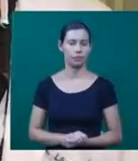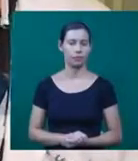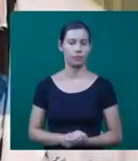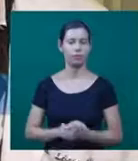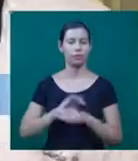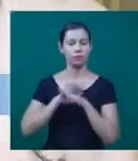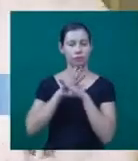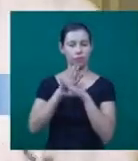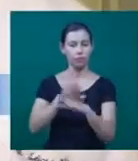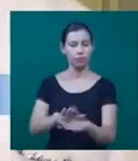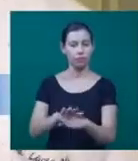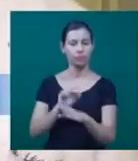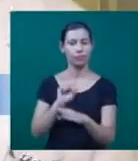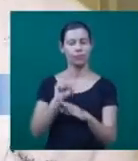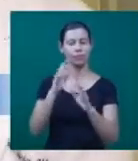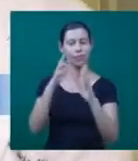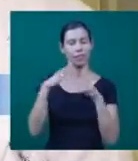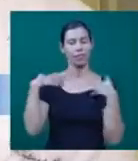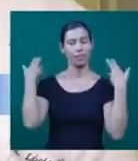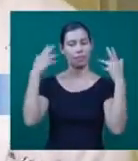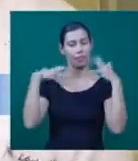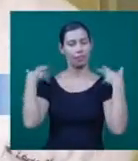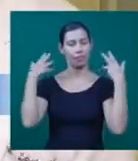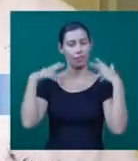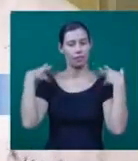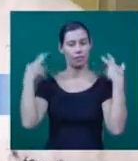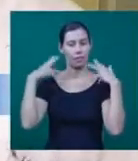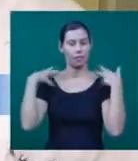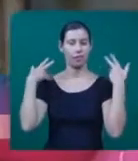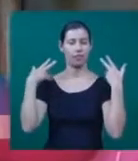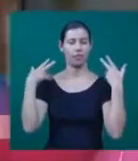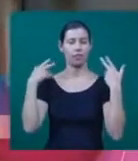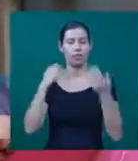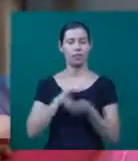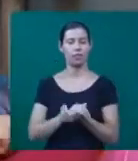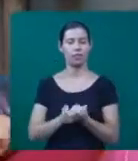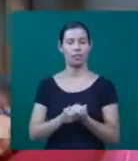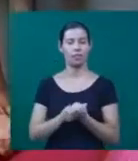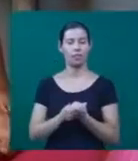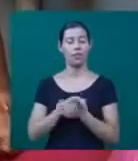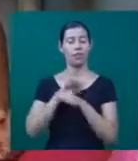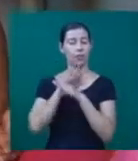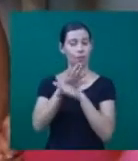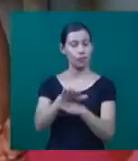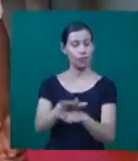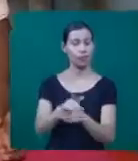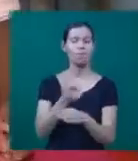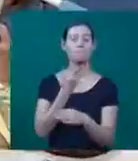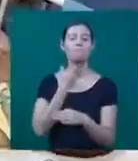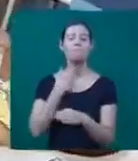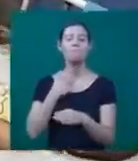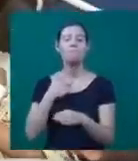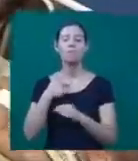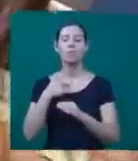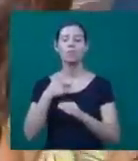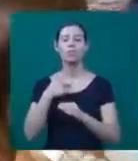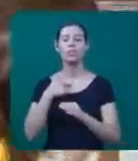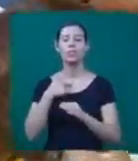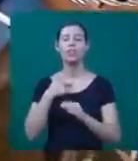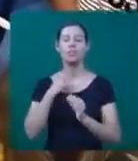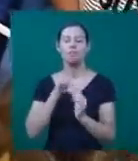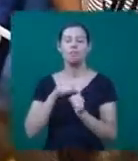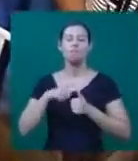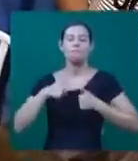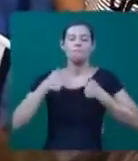Ajuda muito trazendo alegria, trazendo uma vontade da criança de melhorar, traz uma alegria para a família também. acho que isso